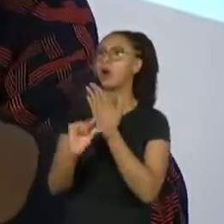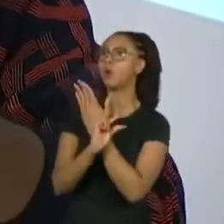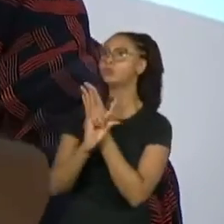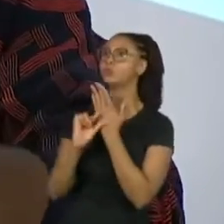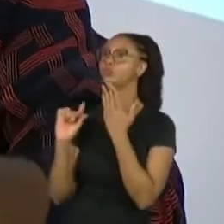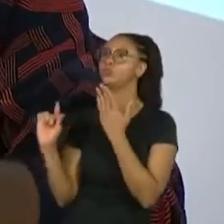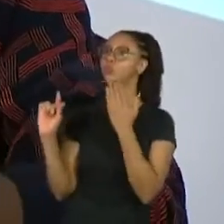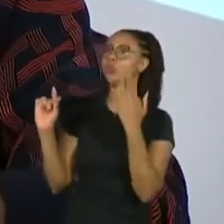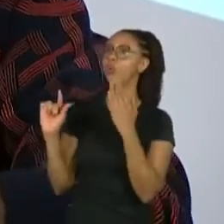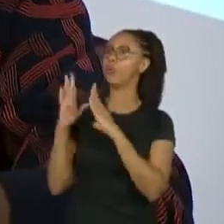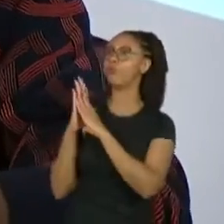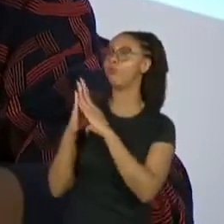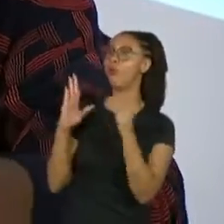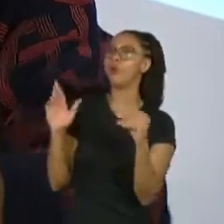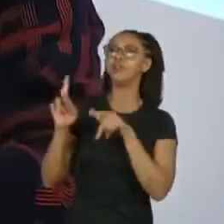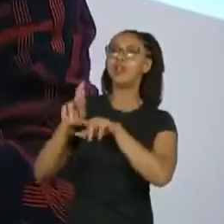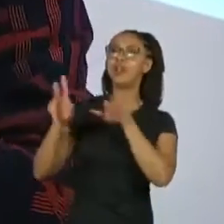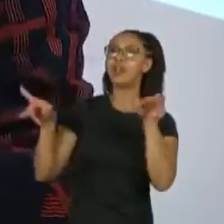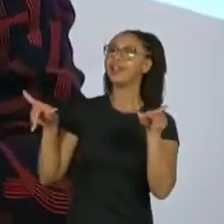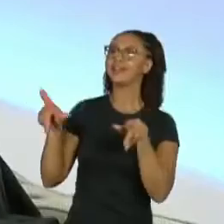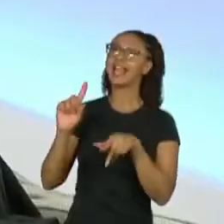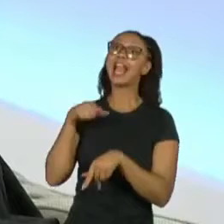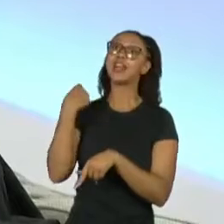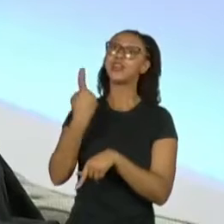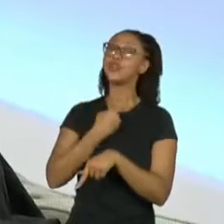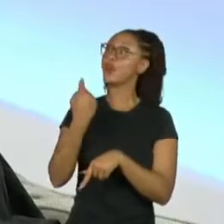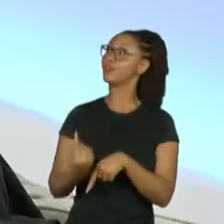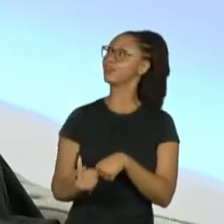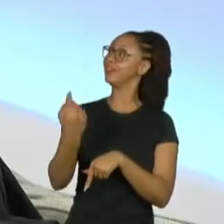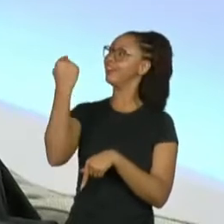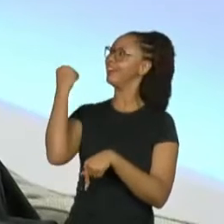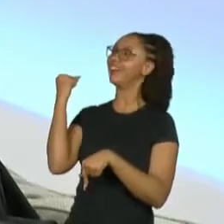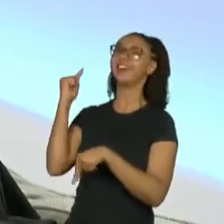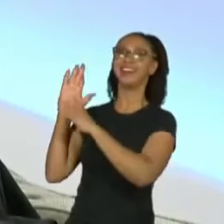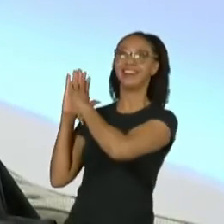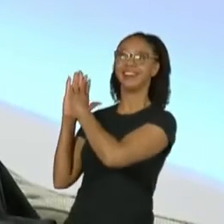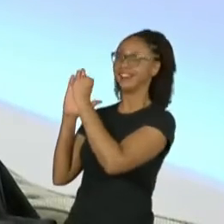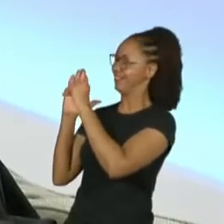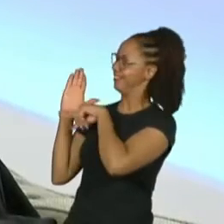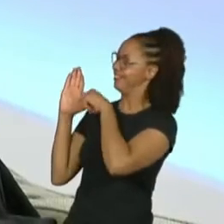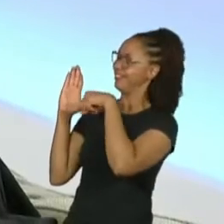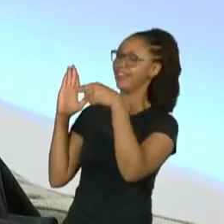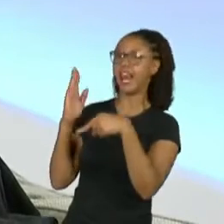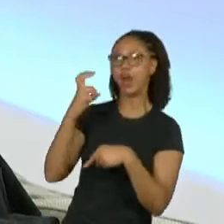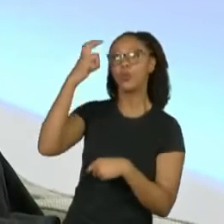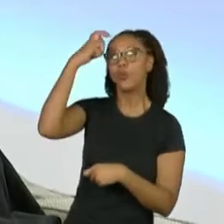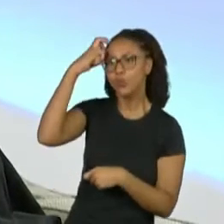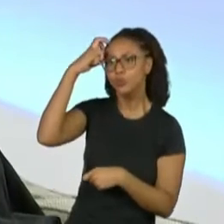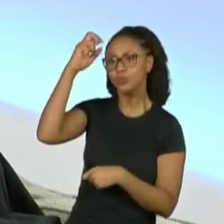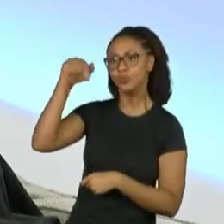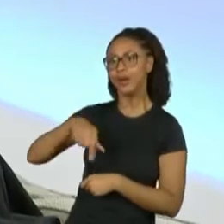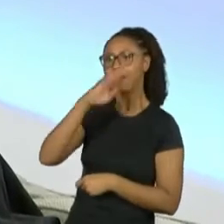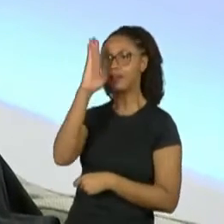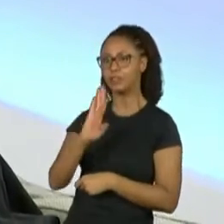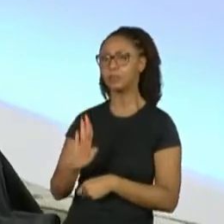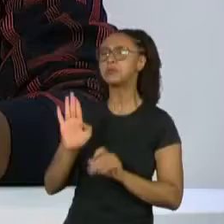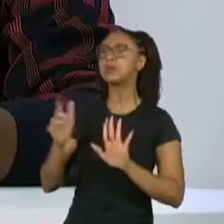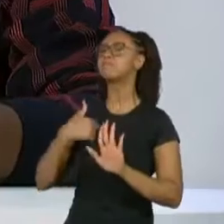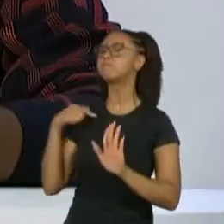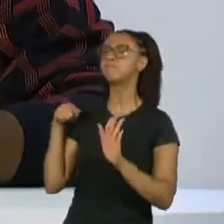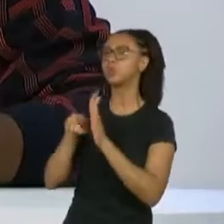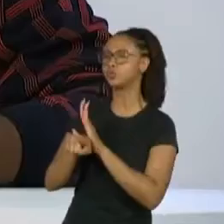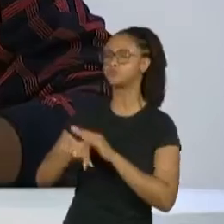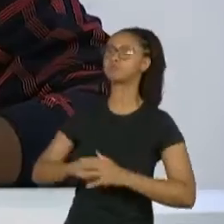exemplos, as nossas grandes origens, né, de fato, sobre tudo aquilo, de onde vem a nossa cultura e como a nossa cultura funciona. A minha pergunta é,